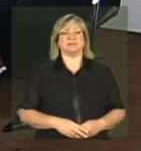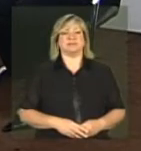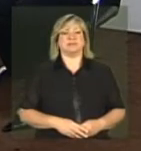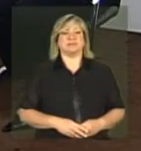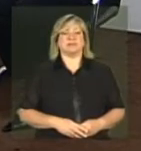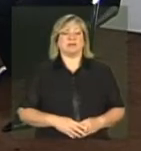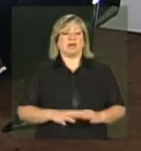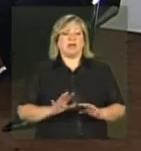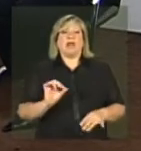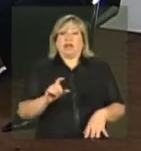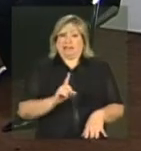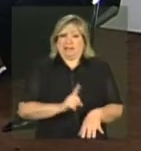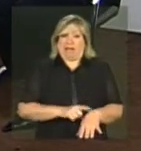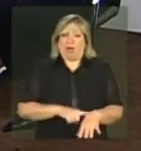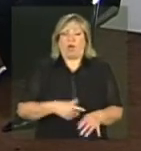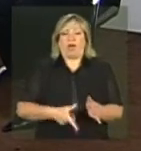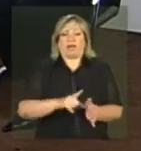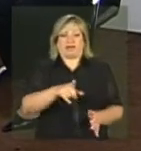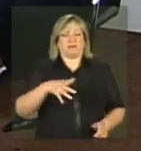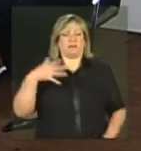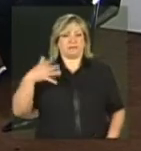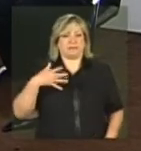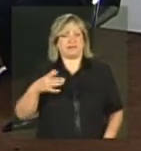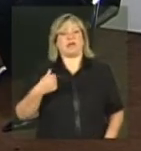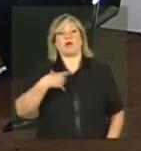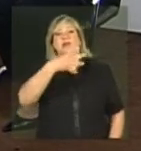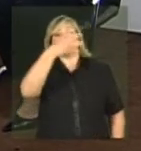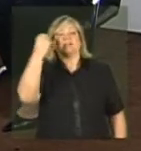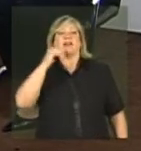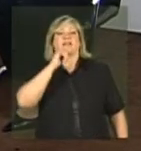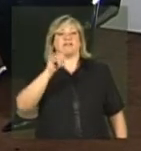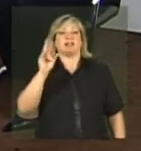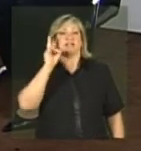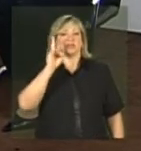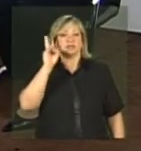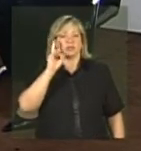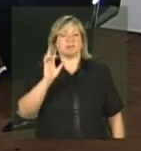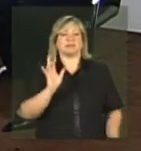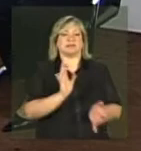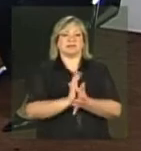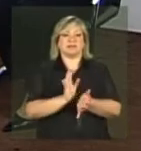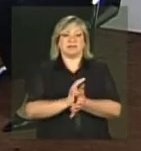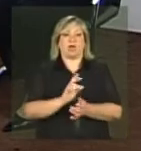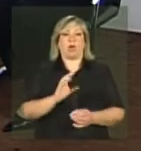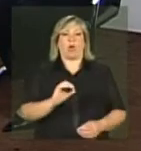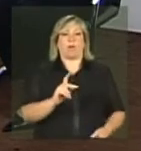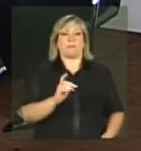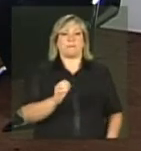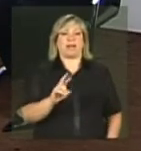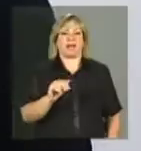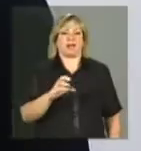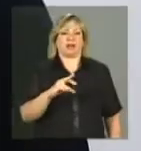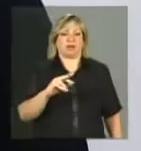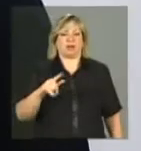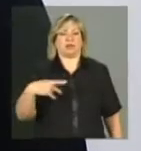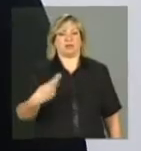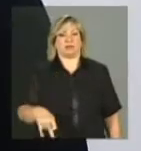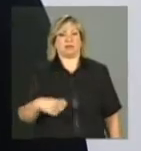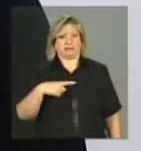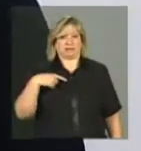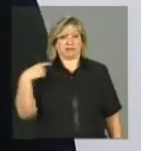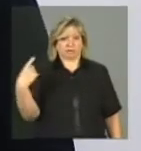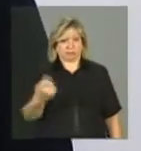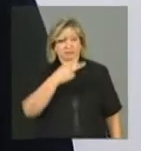falando, destacando esse desafio da intersetorialidade, eu esqueci de mencionar a questão operacional dos sistemas. Então, os gestores municipais têm algumas ferramentas